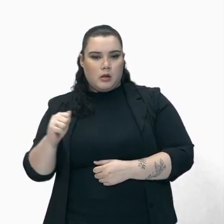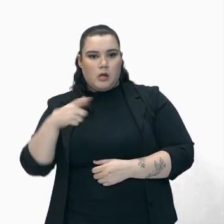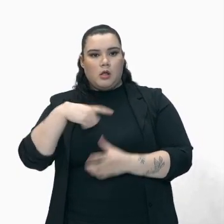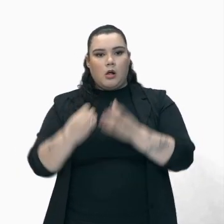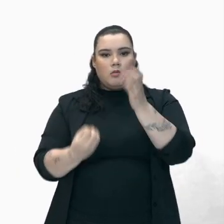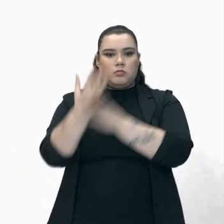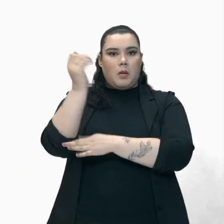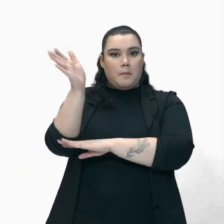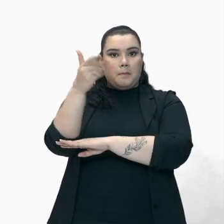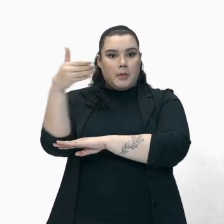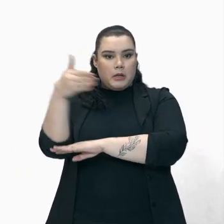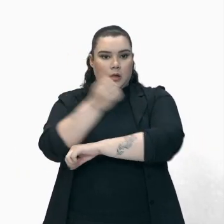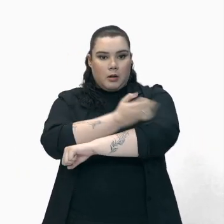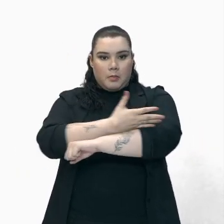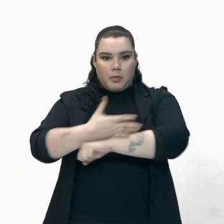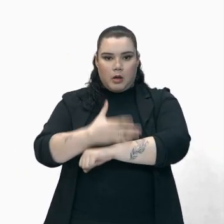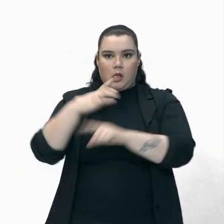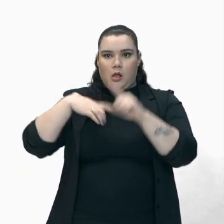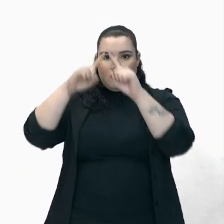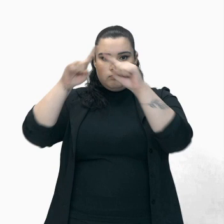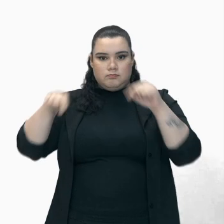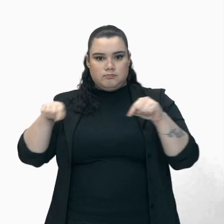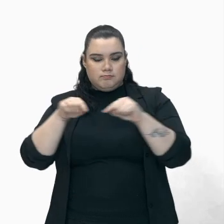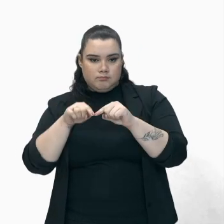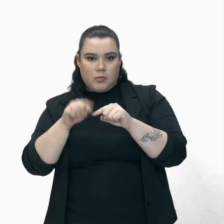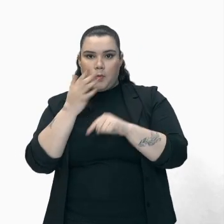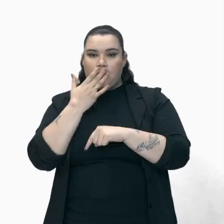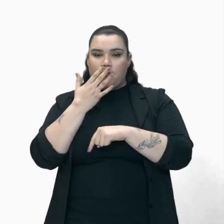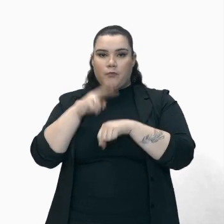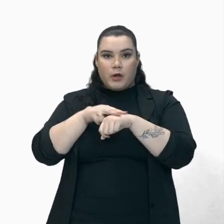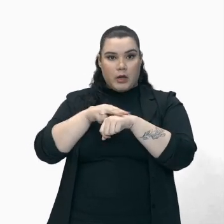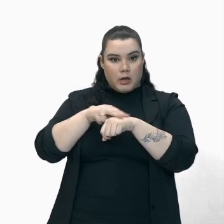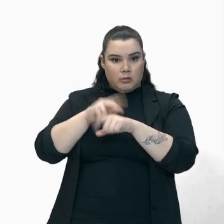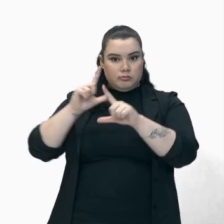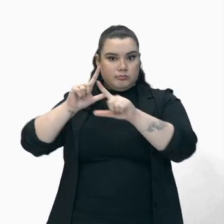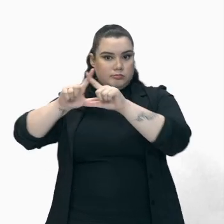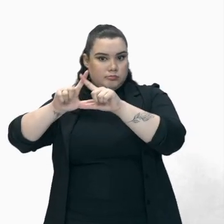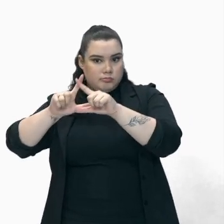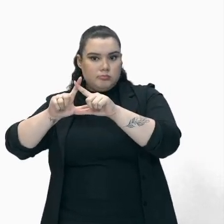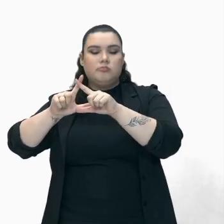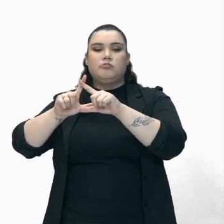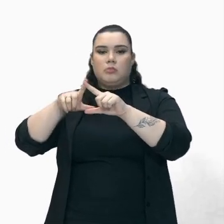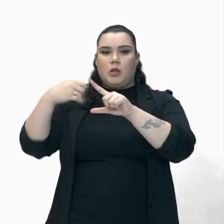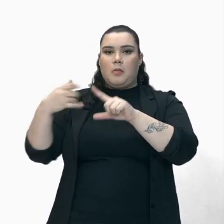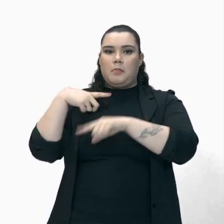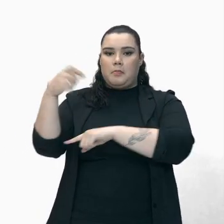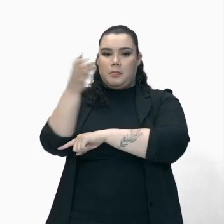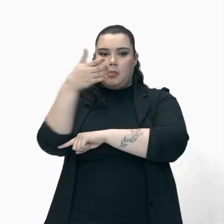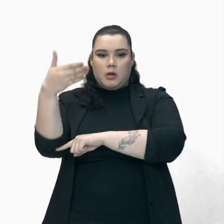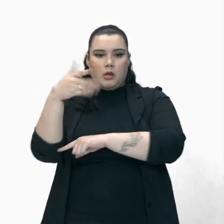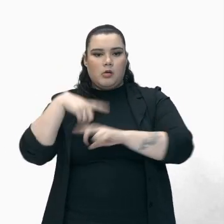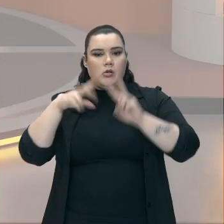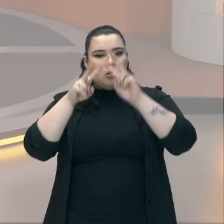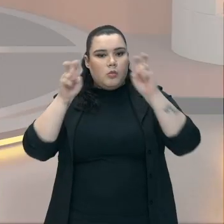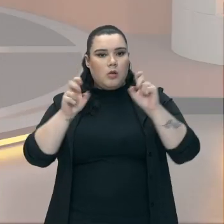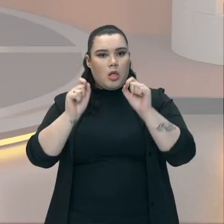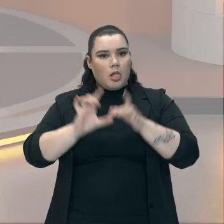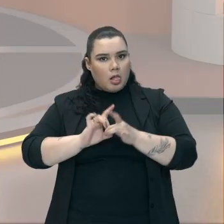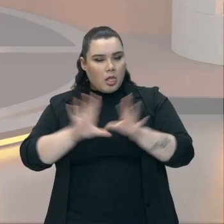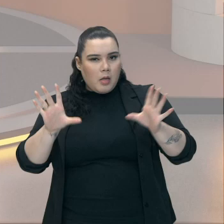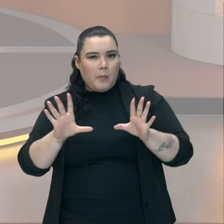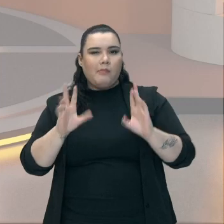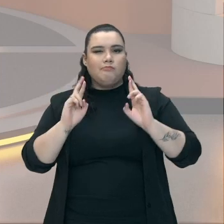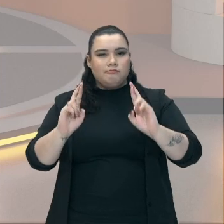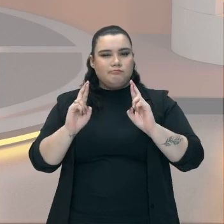latim Libertas Que é seratamen Que significa ali Liberdade Ainda que tardia Trouxe pra vocês